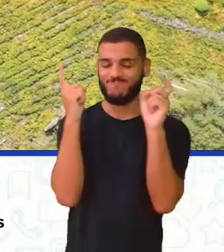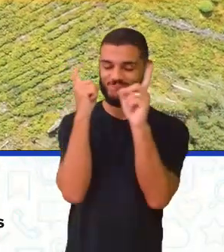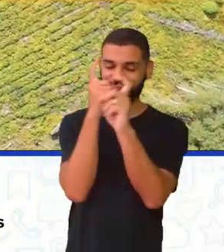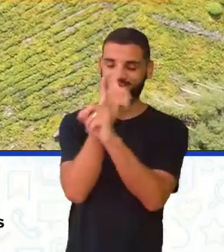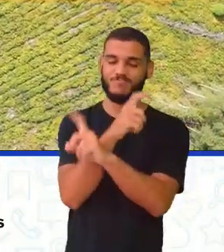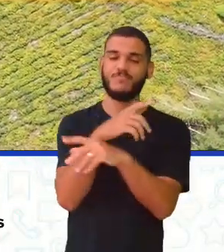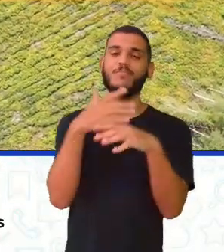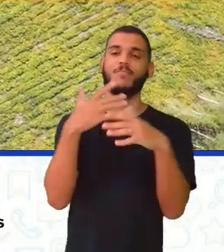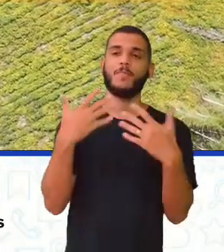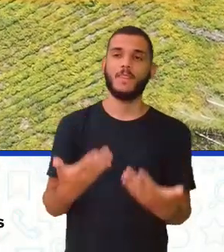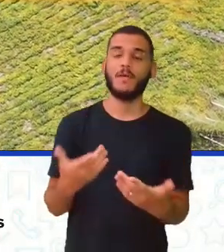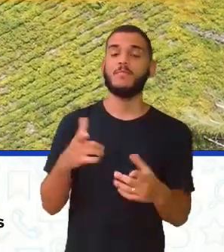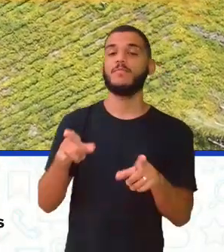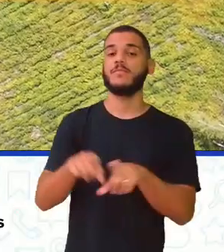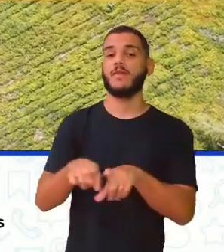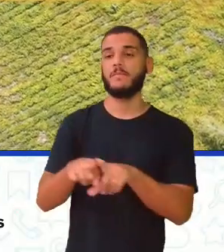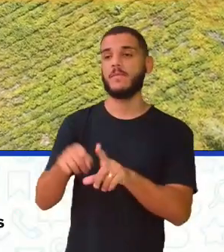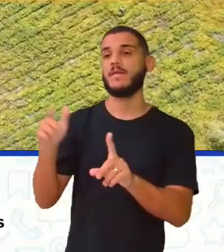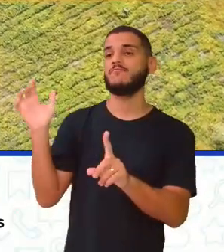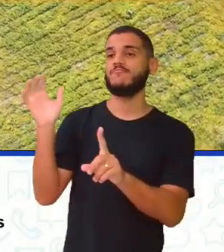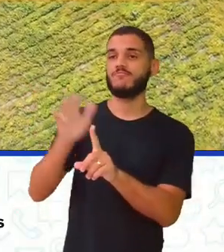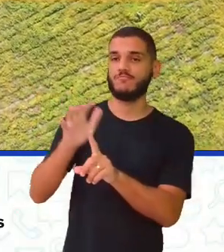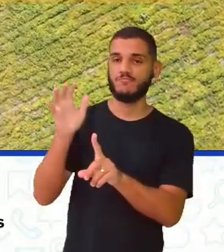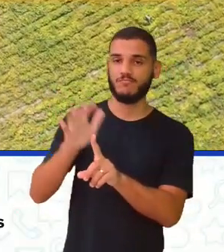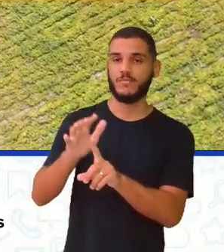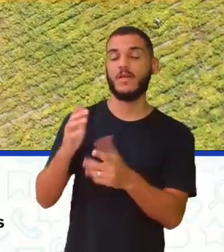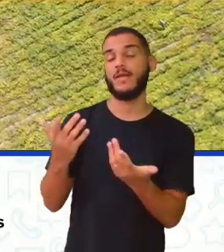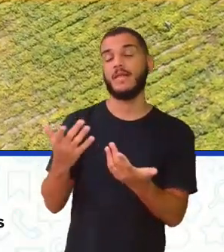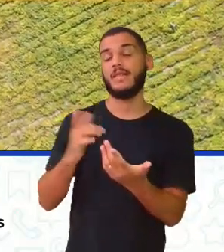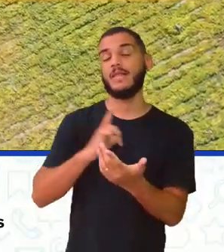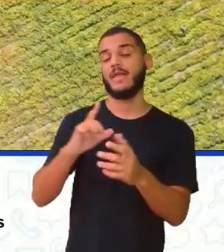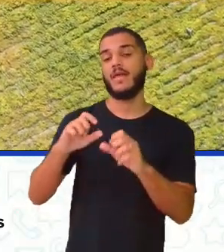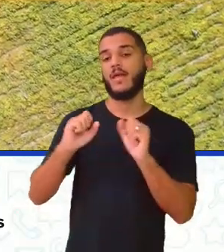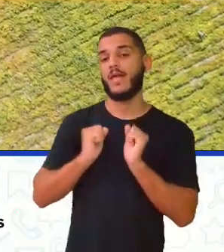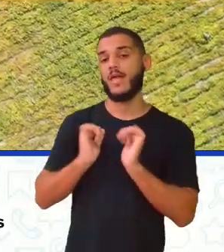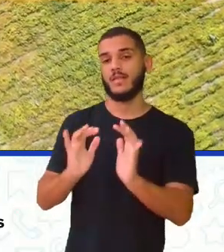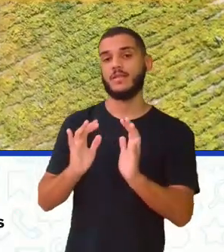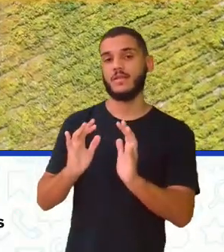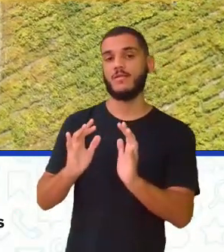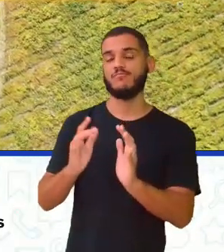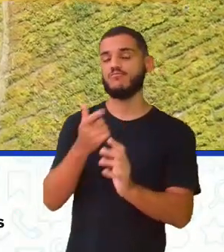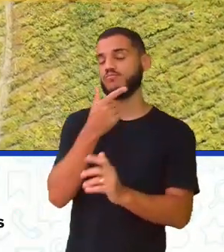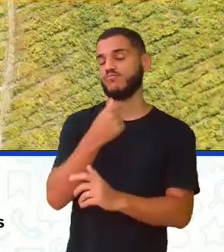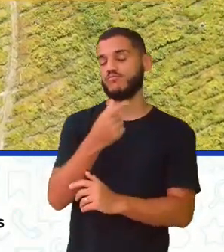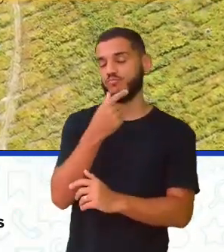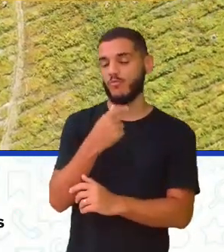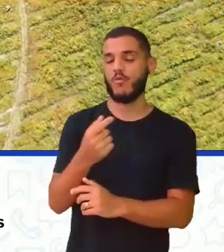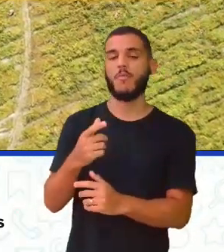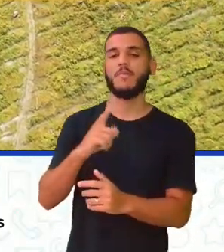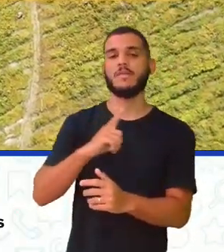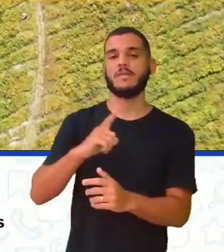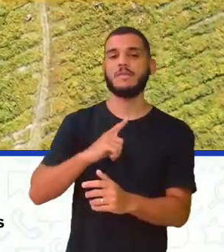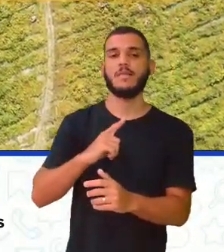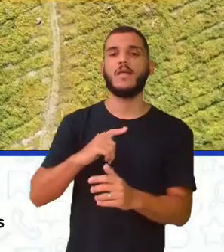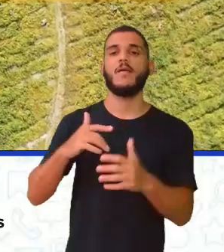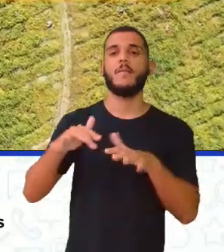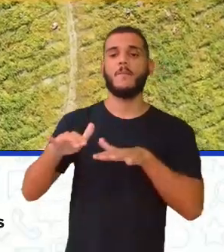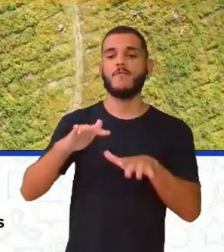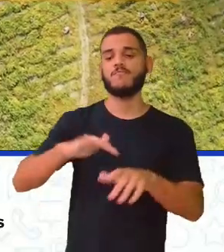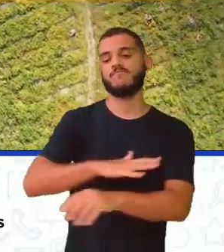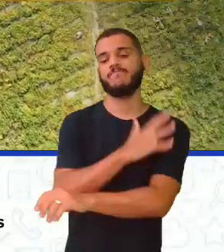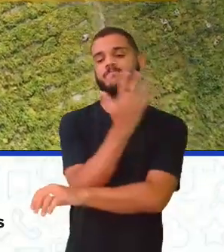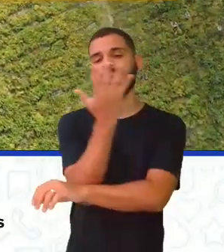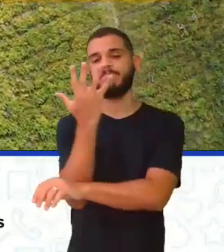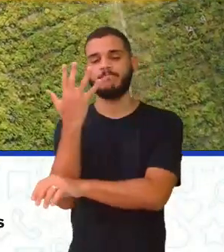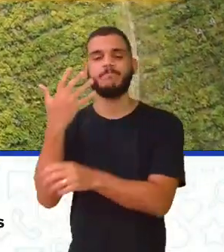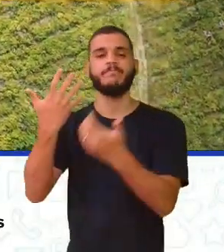A influência da ação humana sobre a dinâmica natural tornou